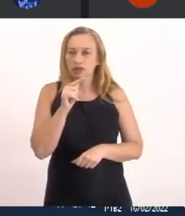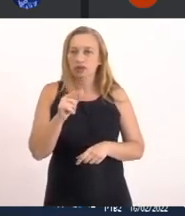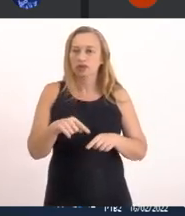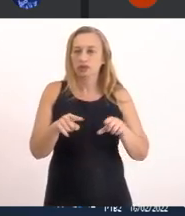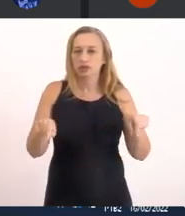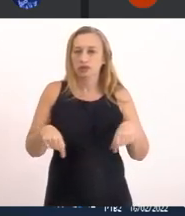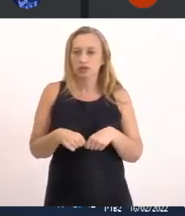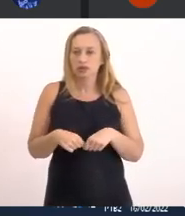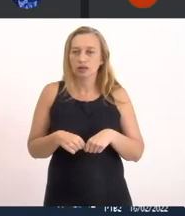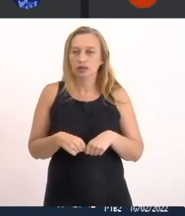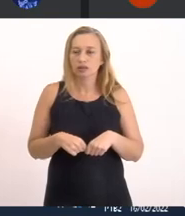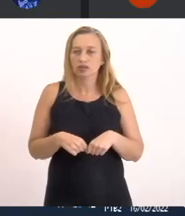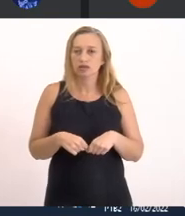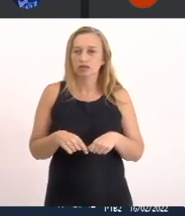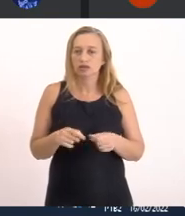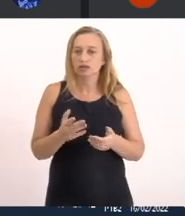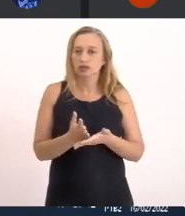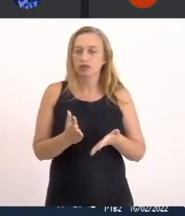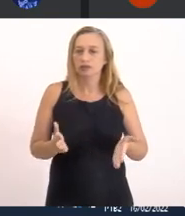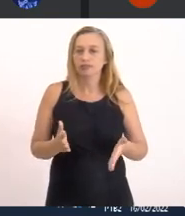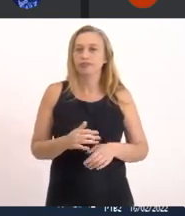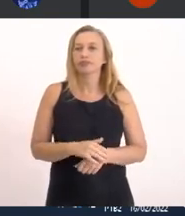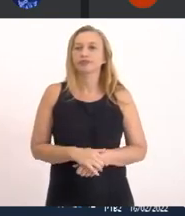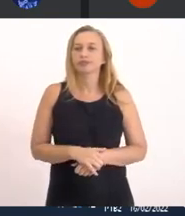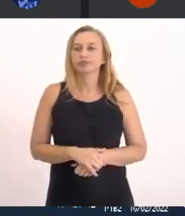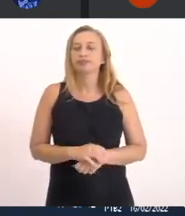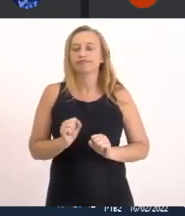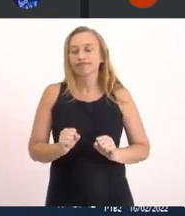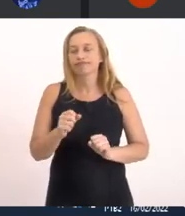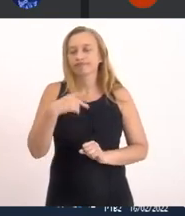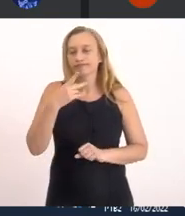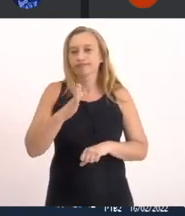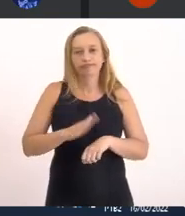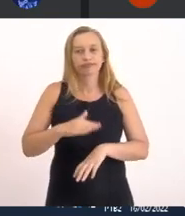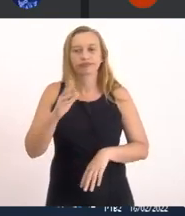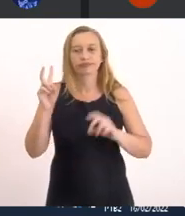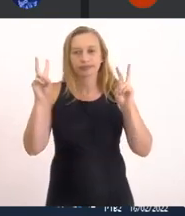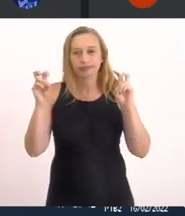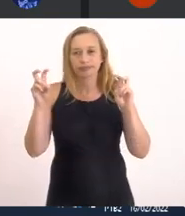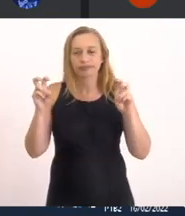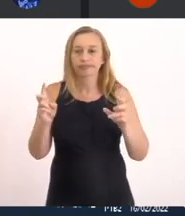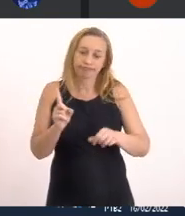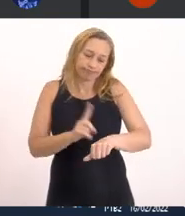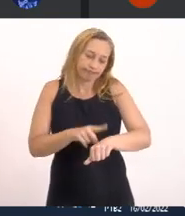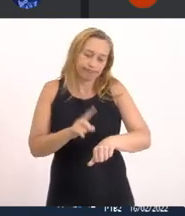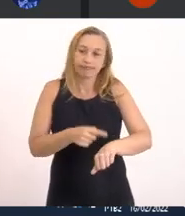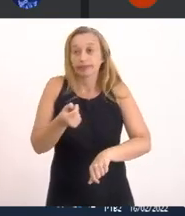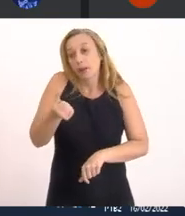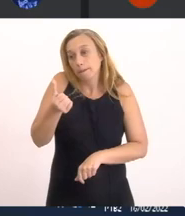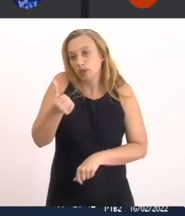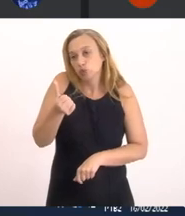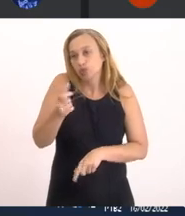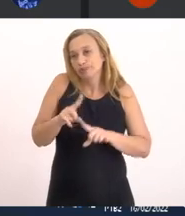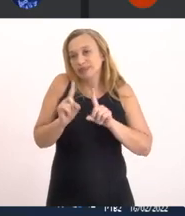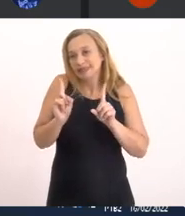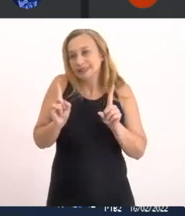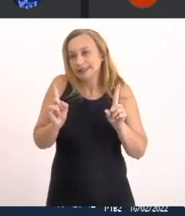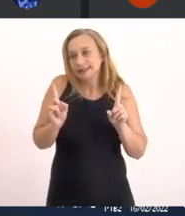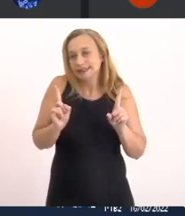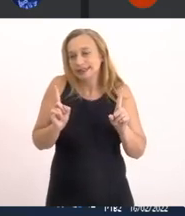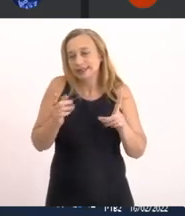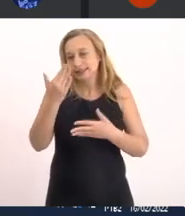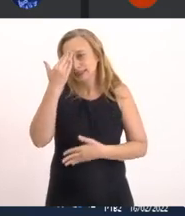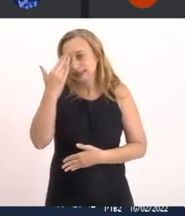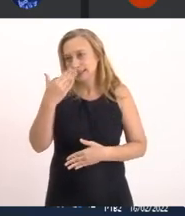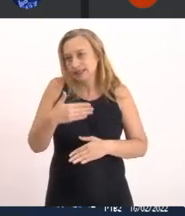sucumba Eu poderia falar Muito mais sobre isso Só sei que o tempo É pouco Mas Eu